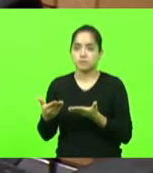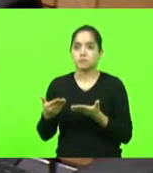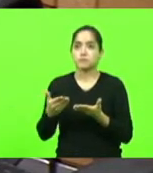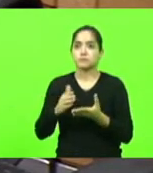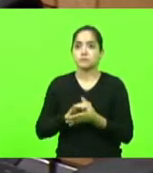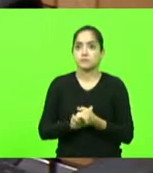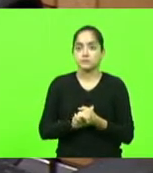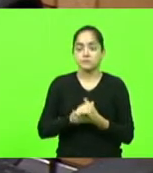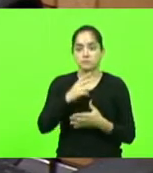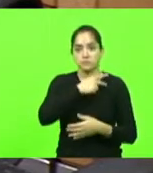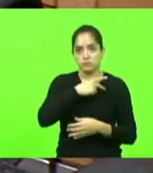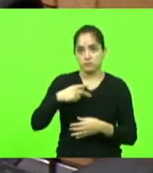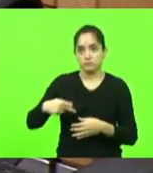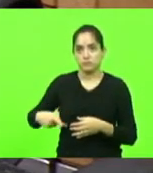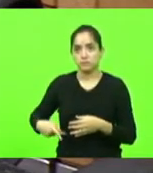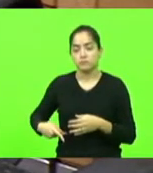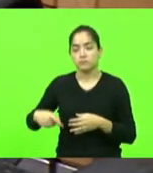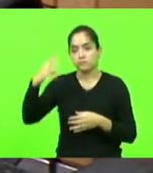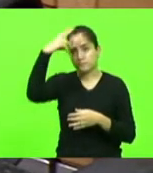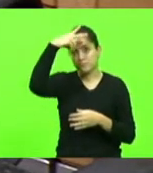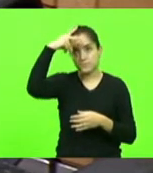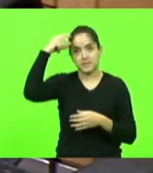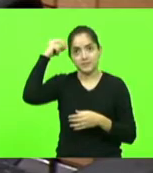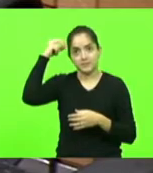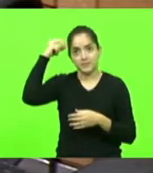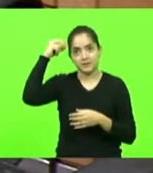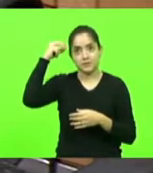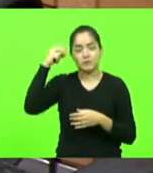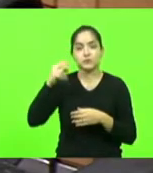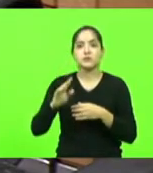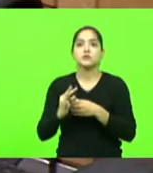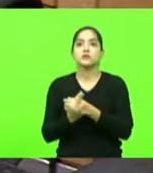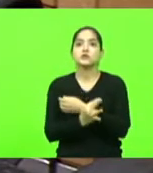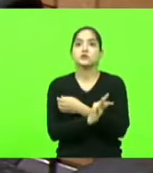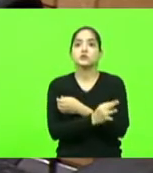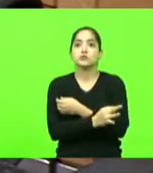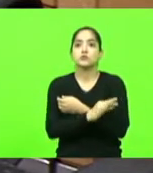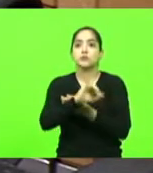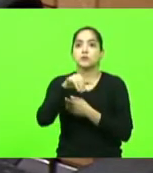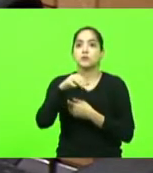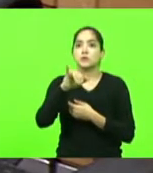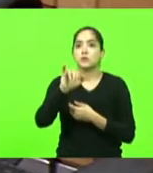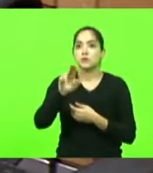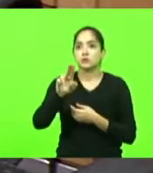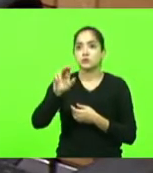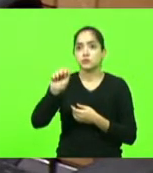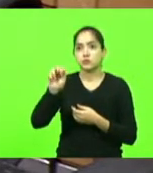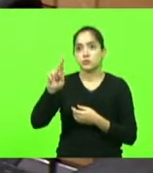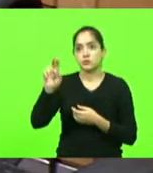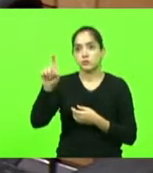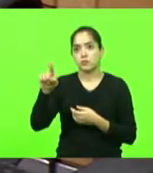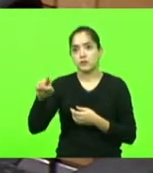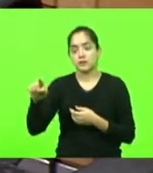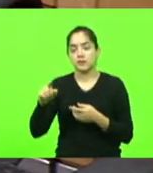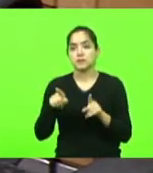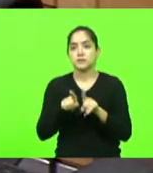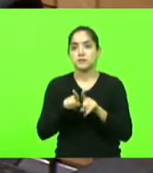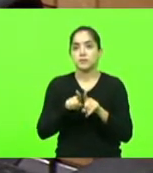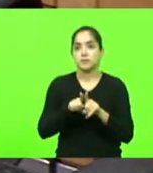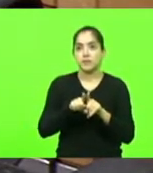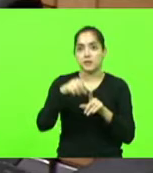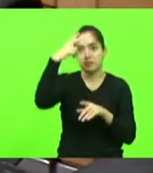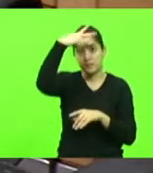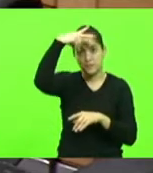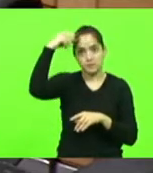senhor presidente, prefeito de Tubarão, Juarez Ponticelli, e ao excelentíssimo prefeito de